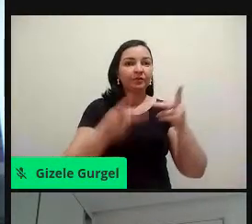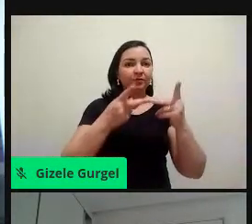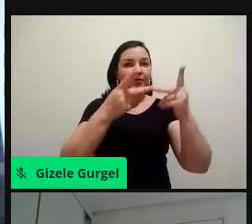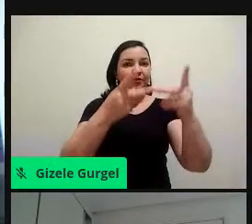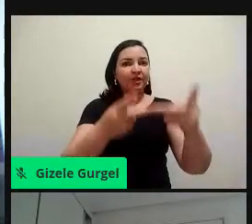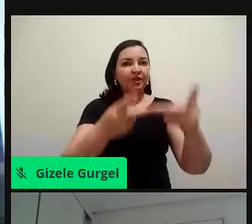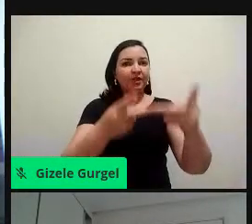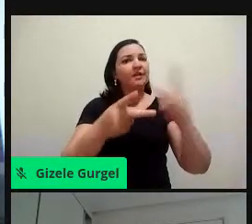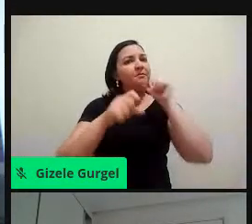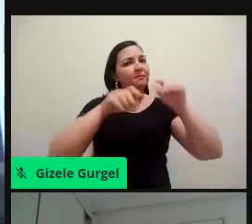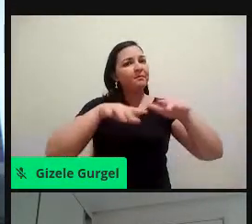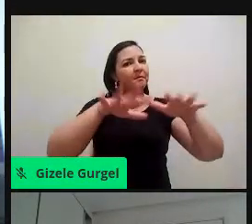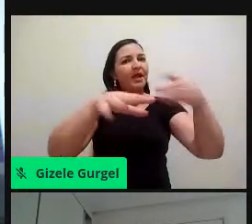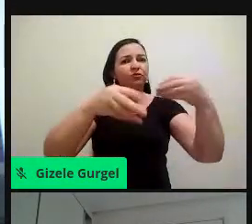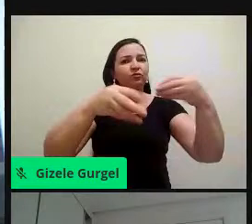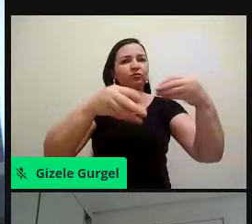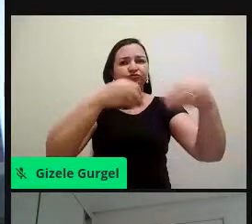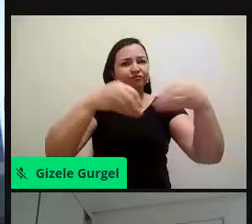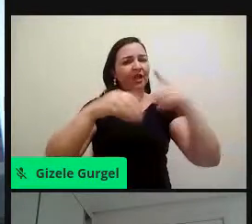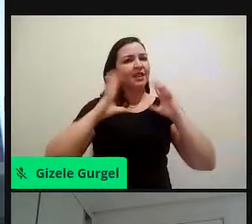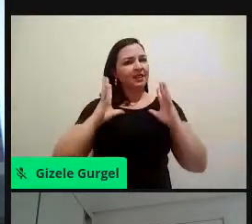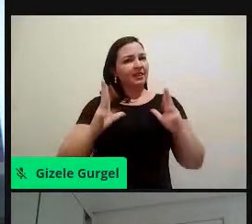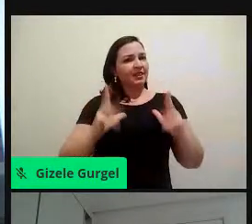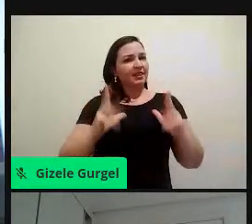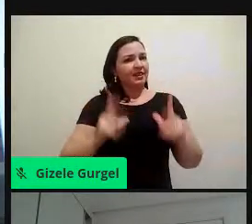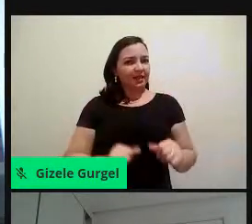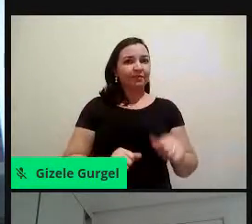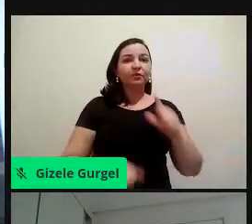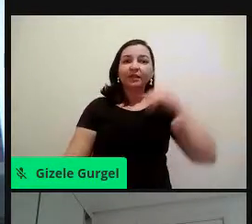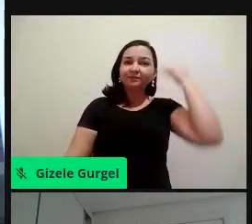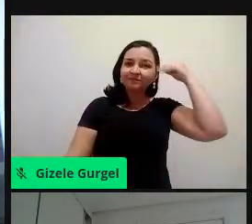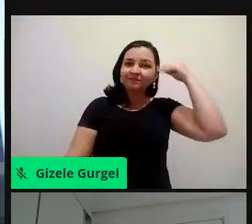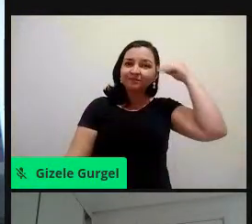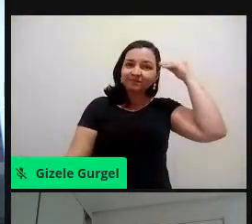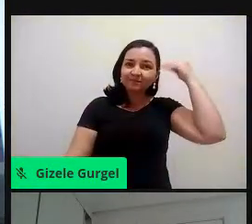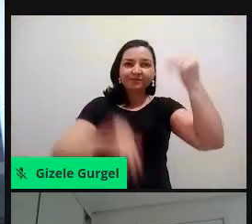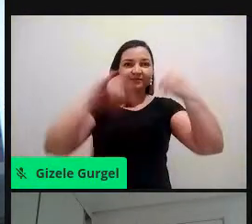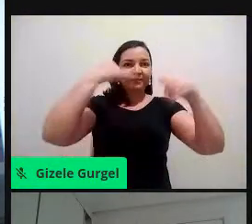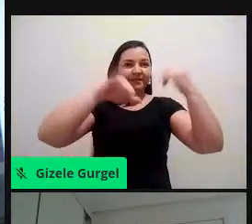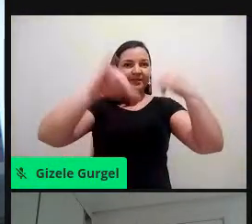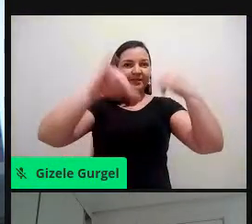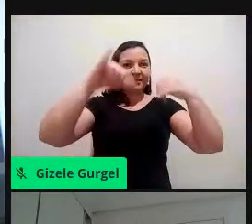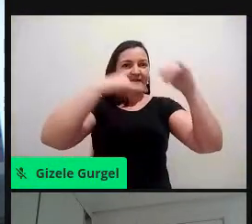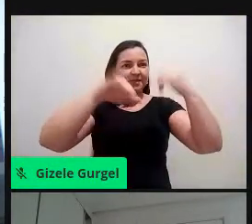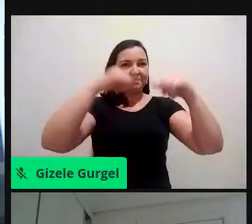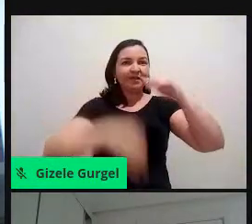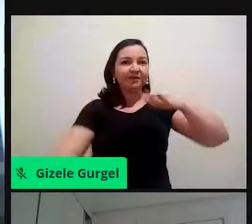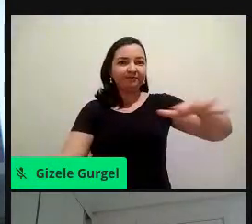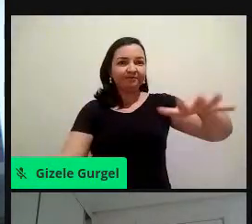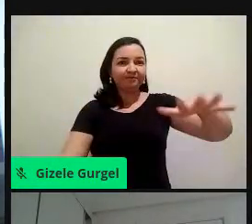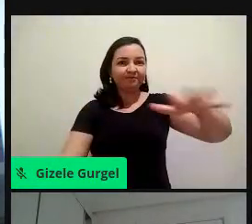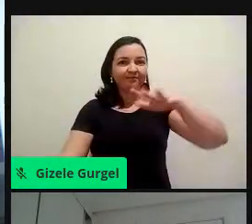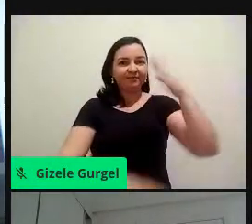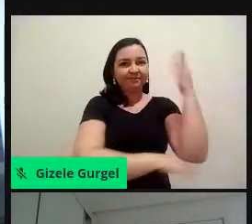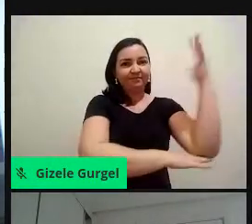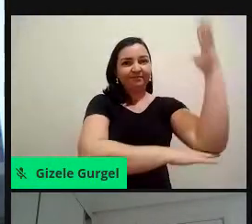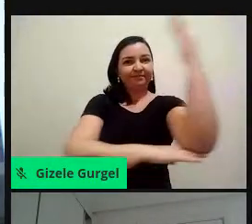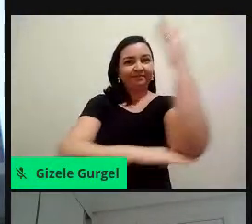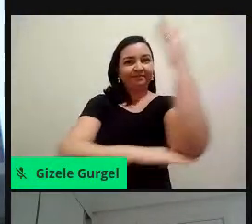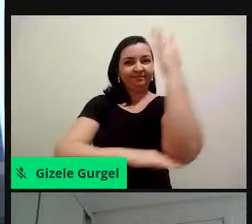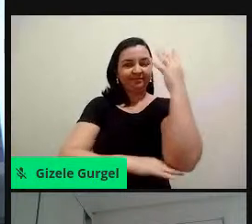Plástico. Tem experiência na área de química ambiental, atuando principalmente nos temas de diagnóstico ambiental,